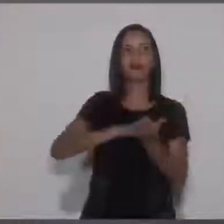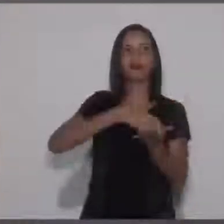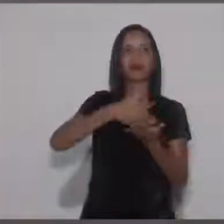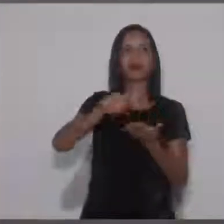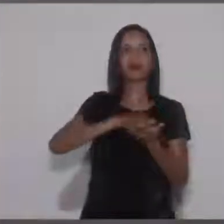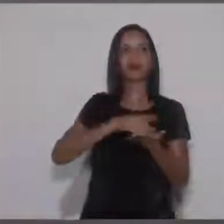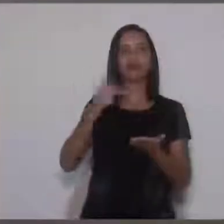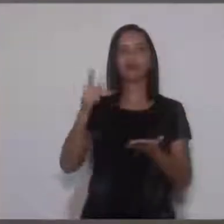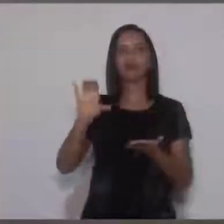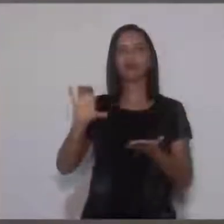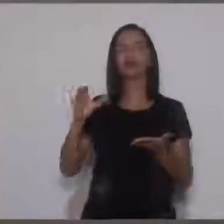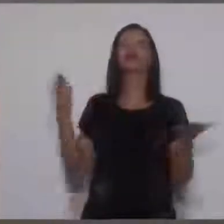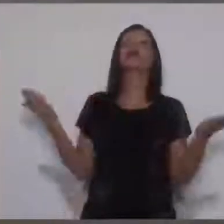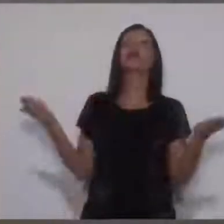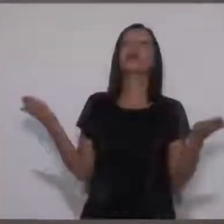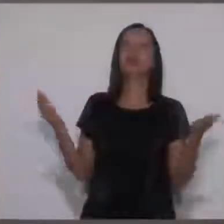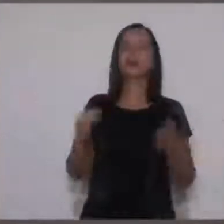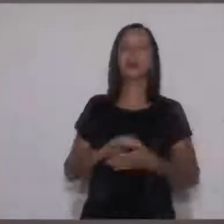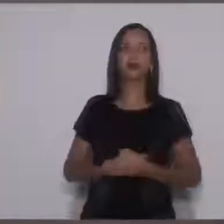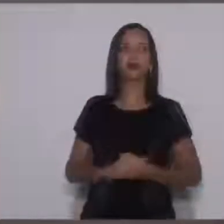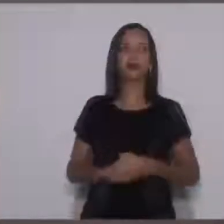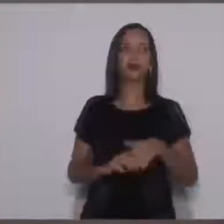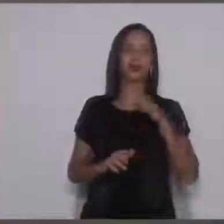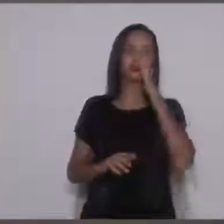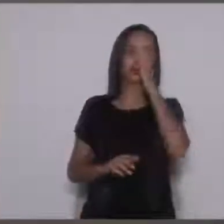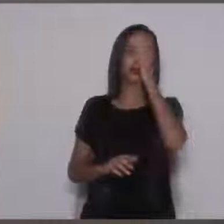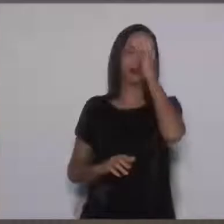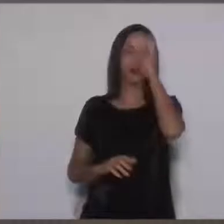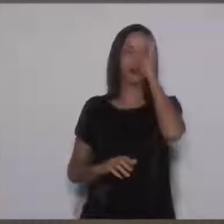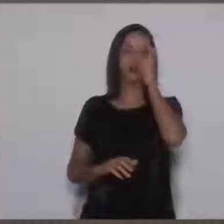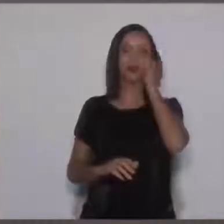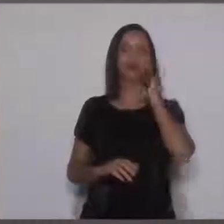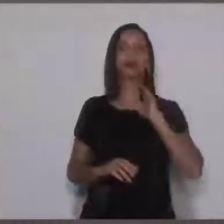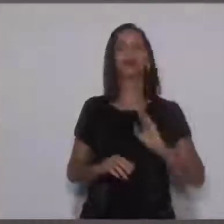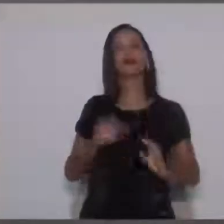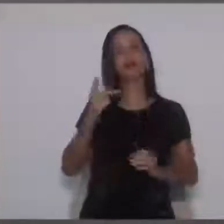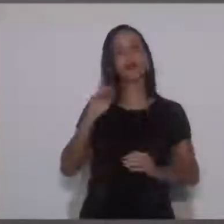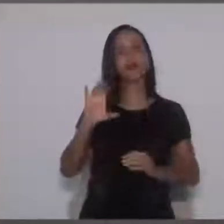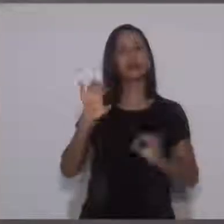PC dele. É o PC, ou não é?